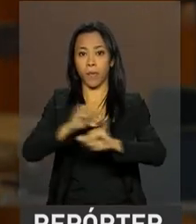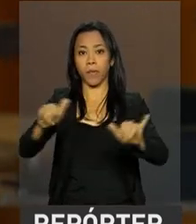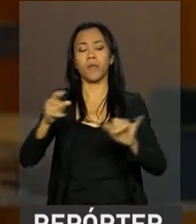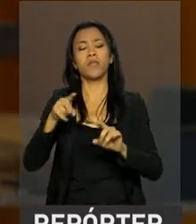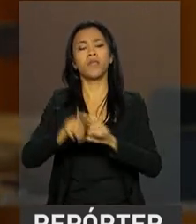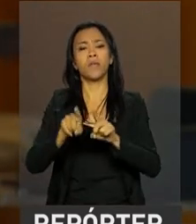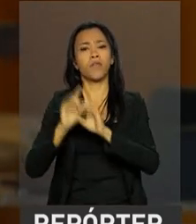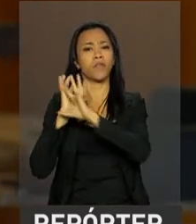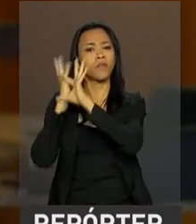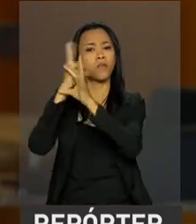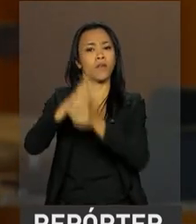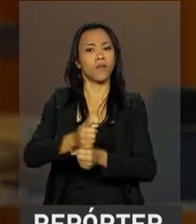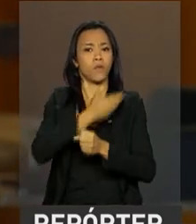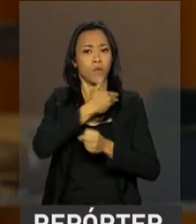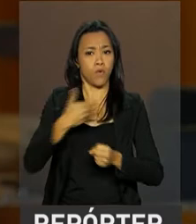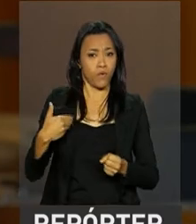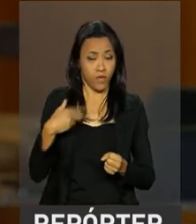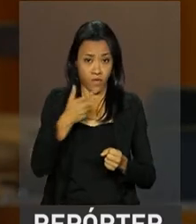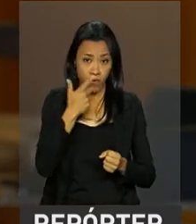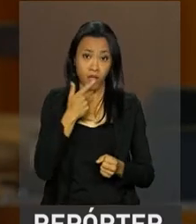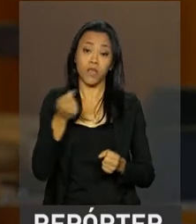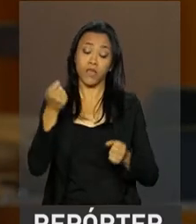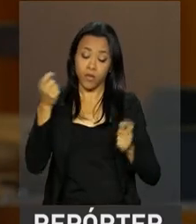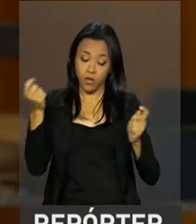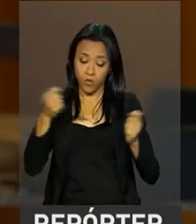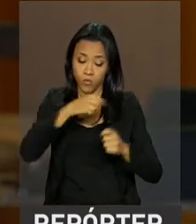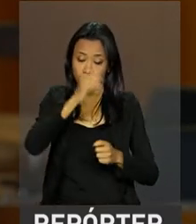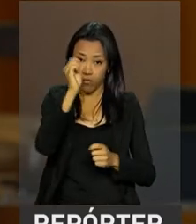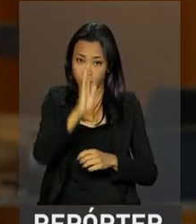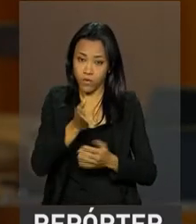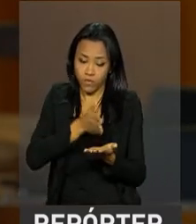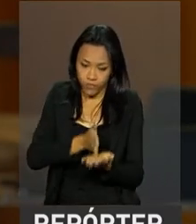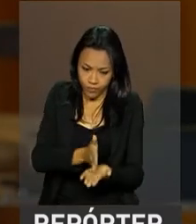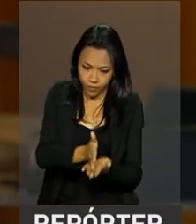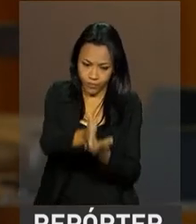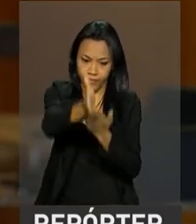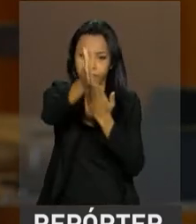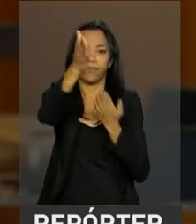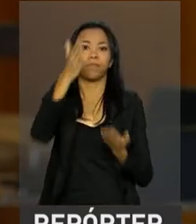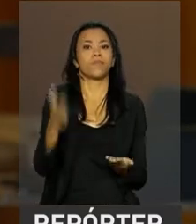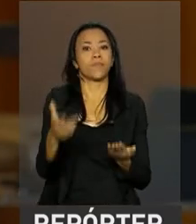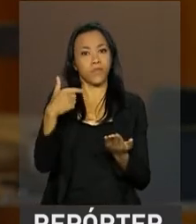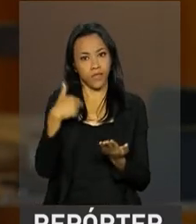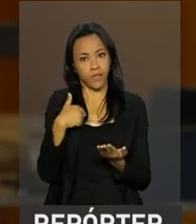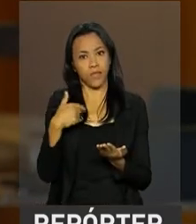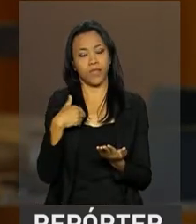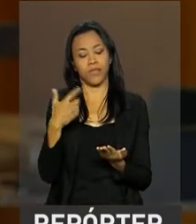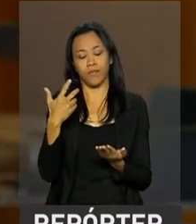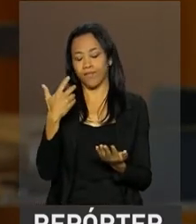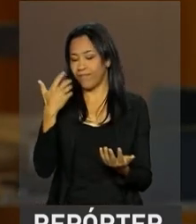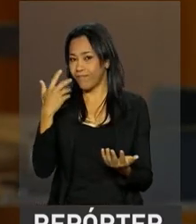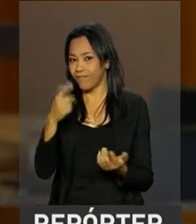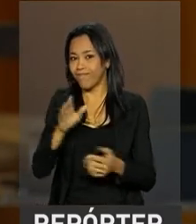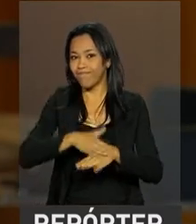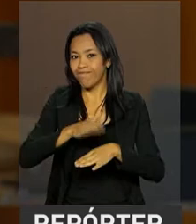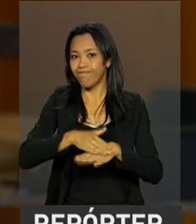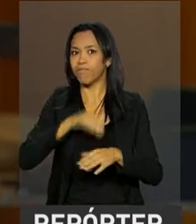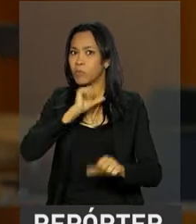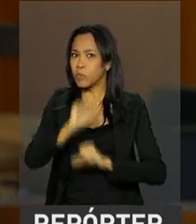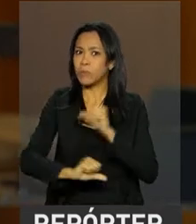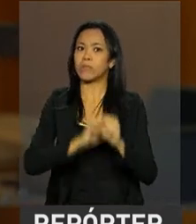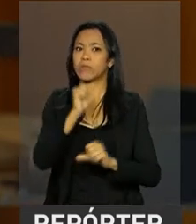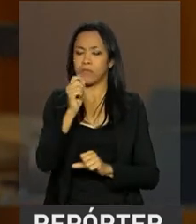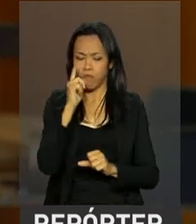repetiu que é hora de colocar o país nos trilhos do crescimento e prometeu terminar a maior transformação já feita no país.